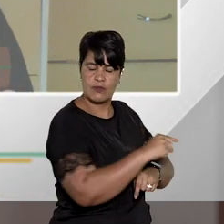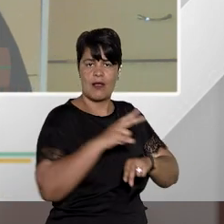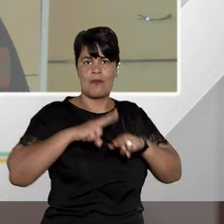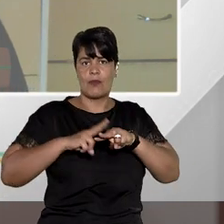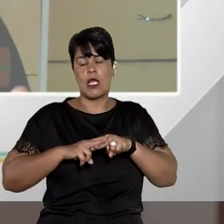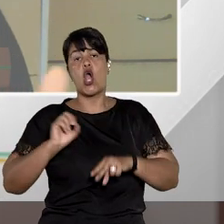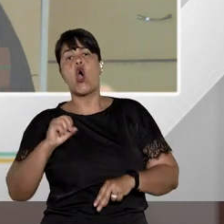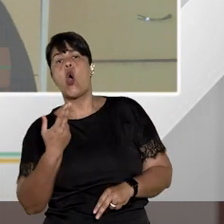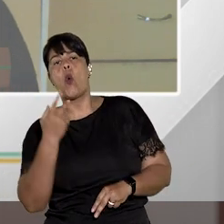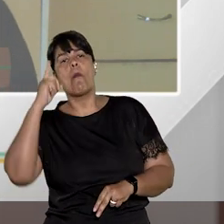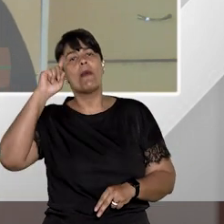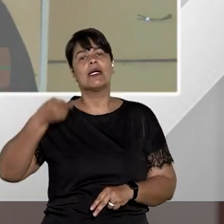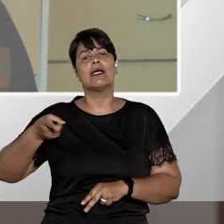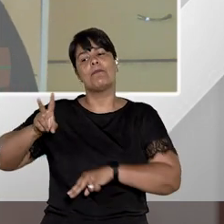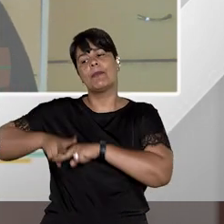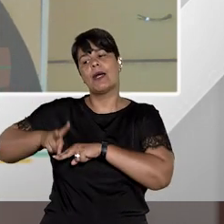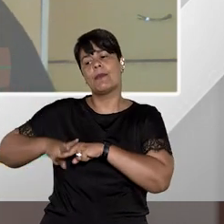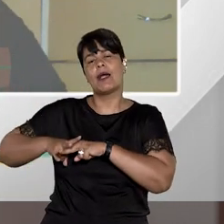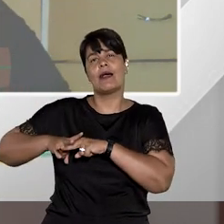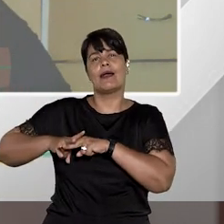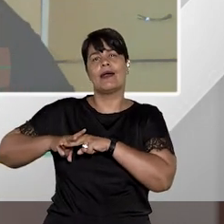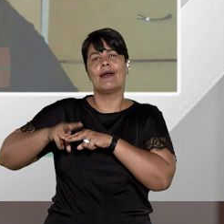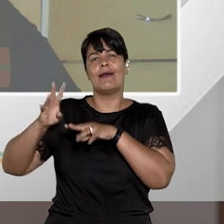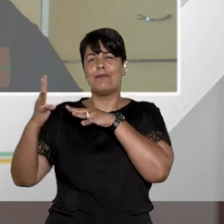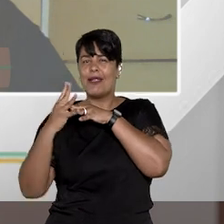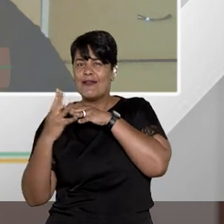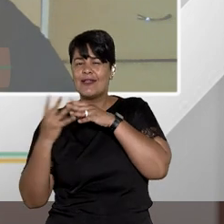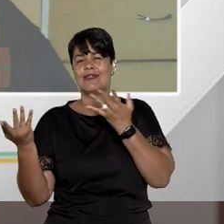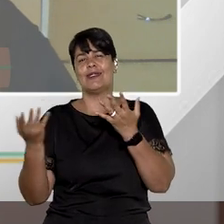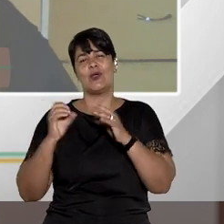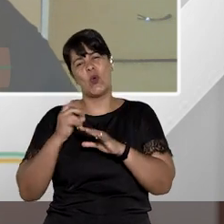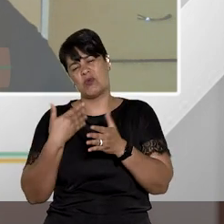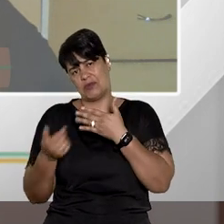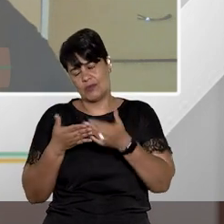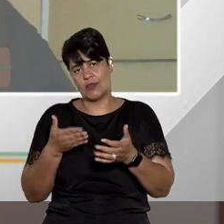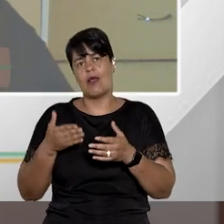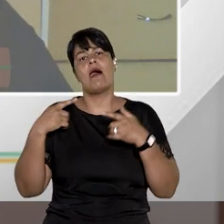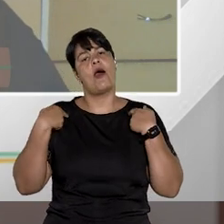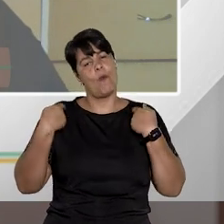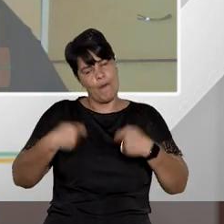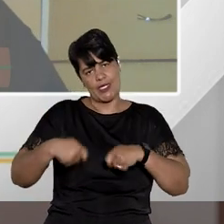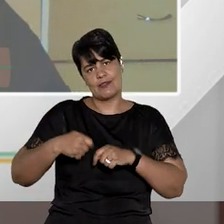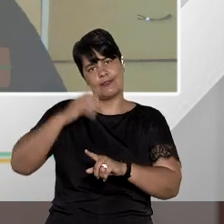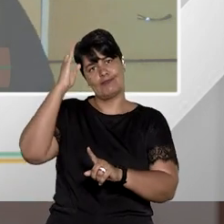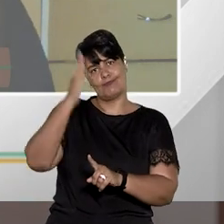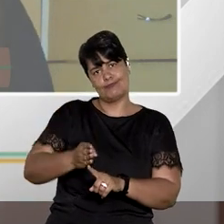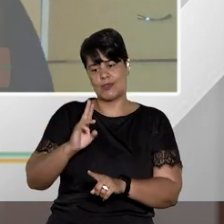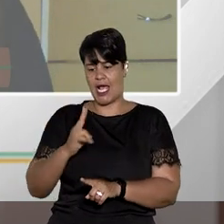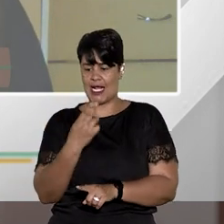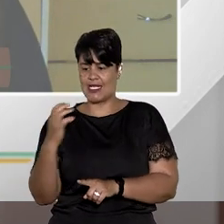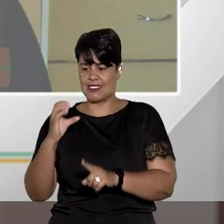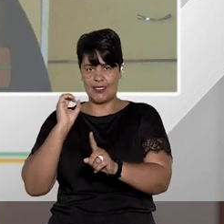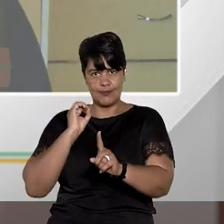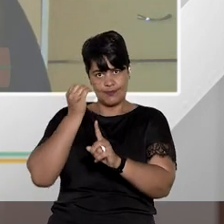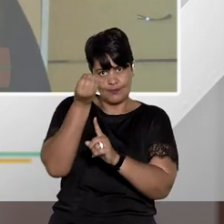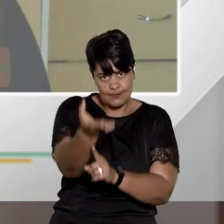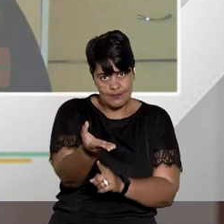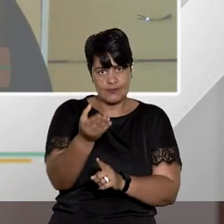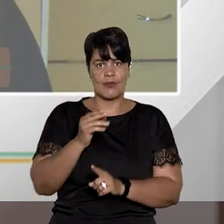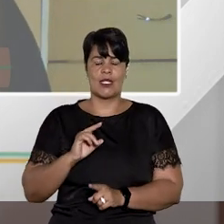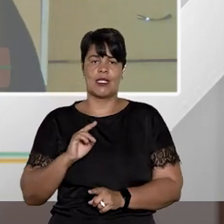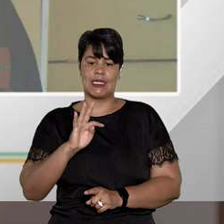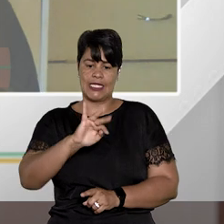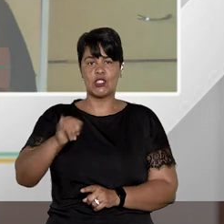uma prisão temporária ou preventiva. Aí, eu preciso mandar para o Tribunal de Justiça. Pode ser que a autoridade